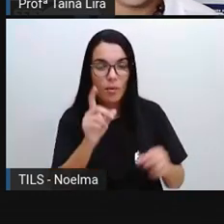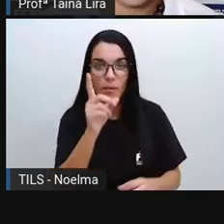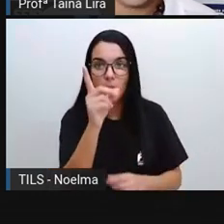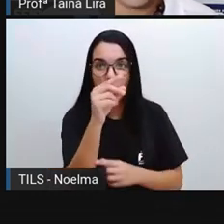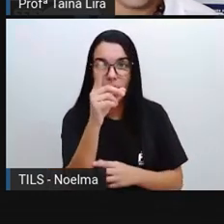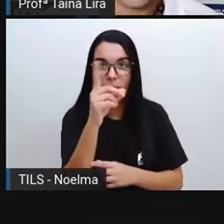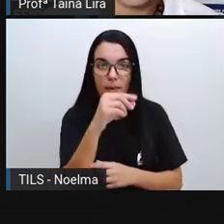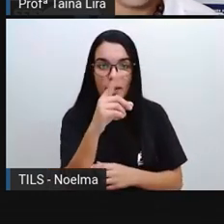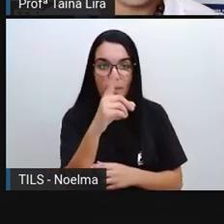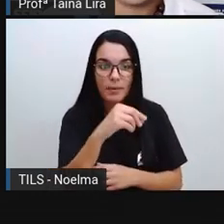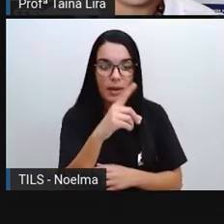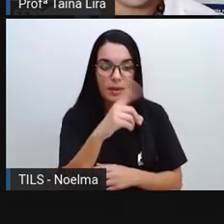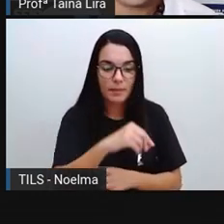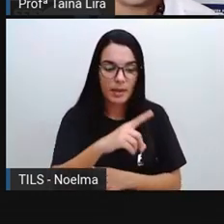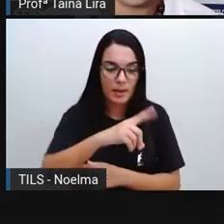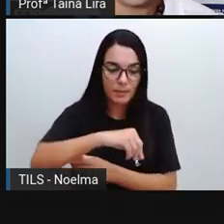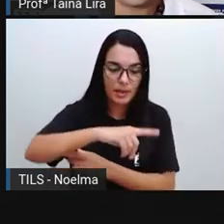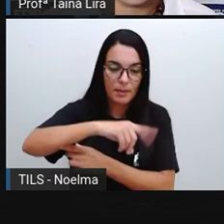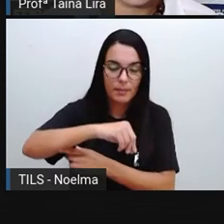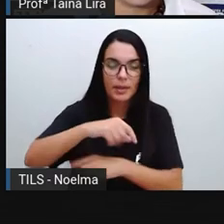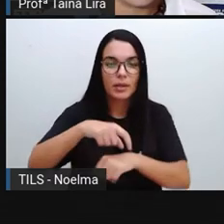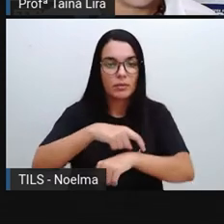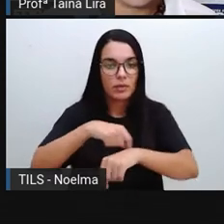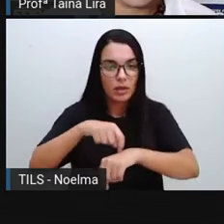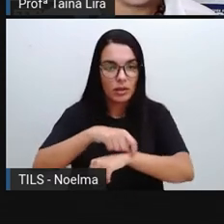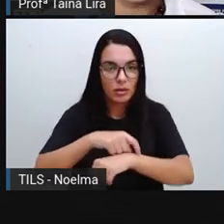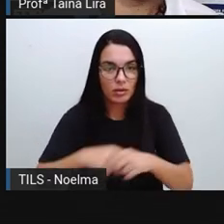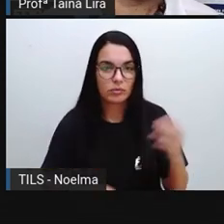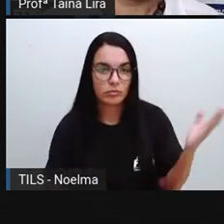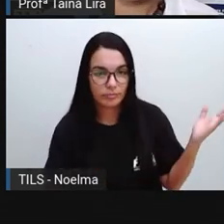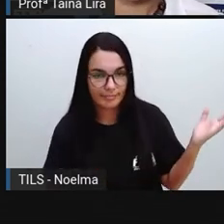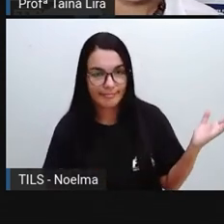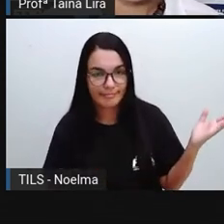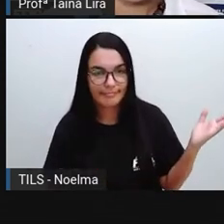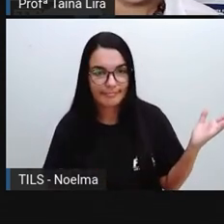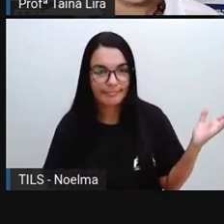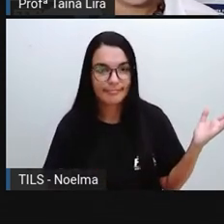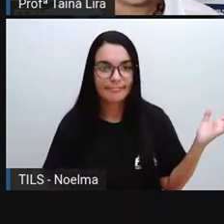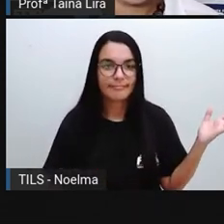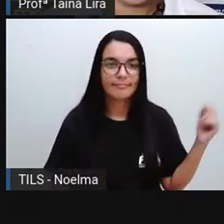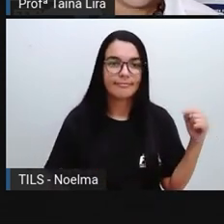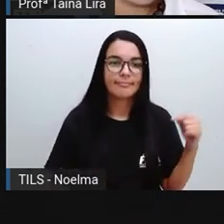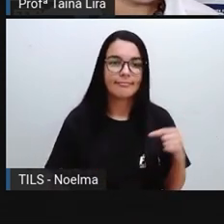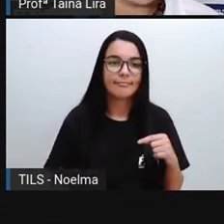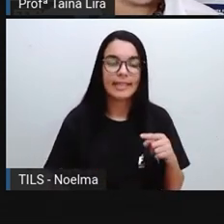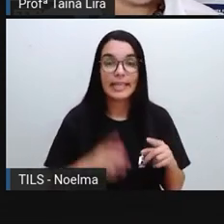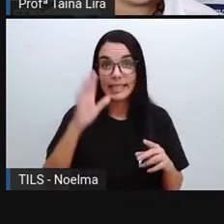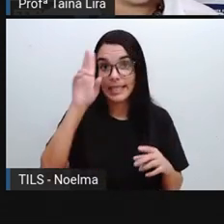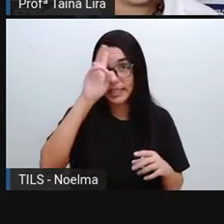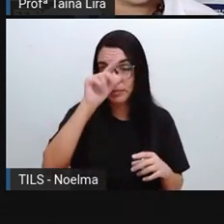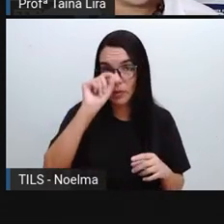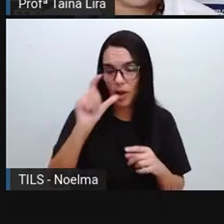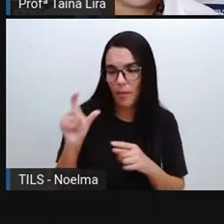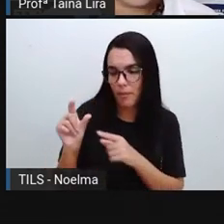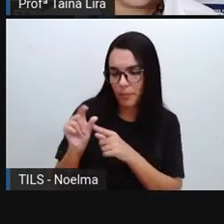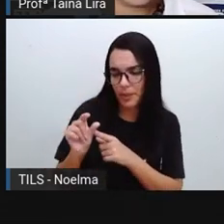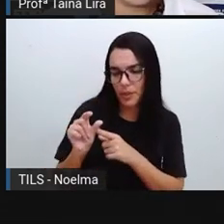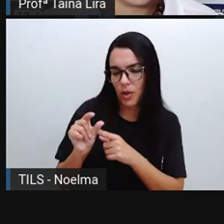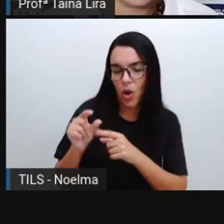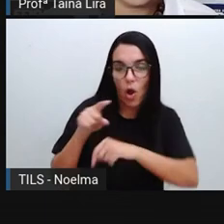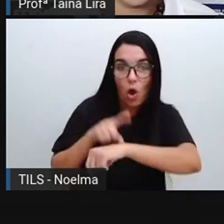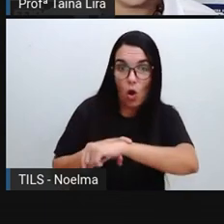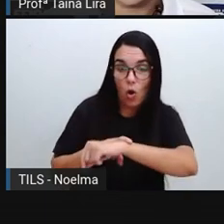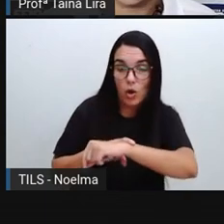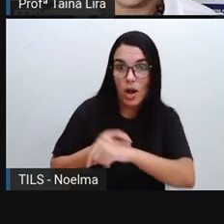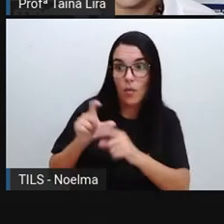aqui, analógico, dessa vez, marcando que ela acordou sete da manhã. Lembrando que o ponteiro pequeno marca as horas e o ponteiro grande